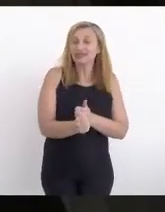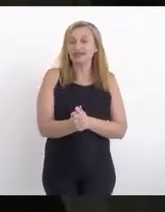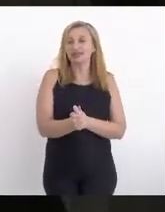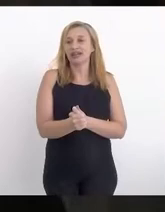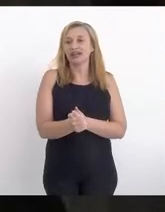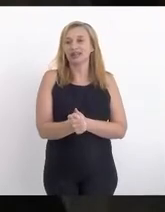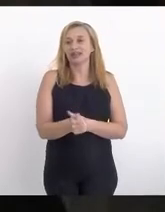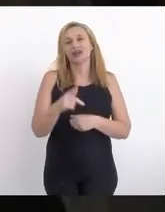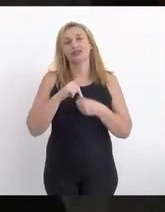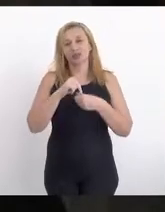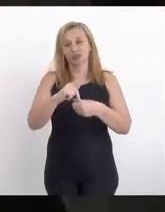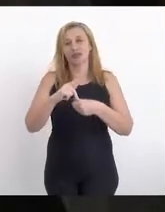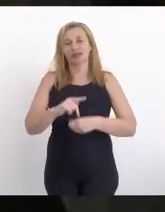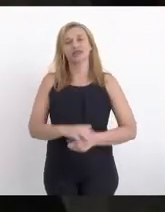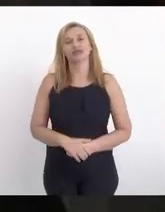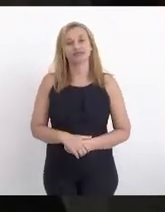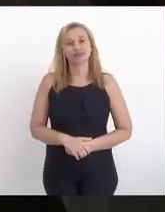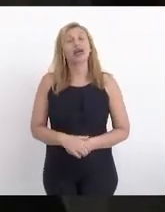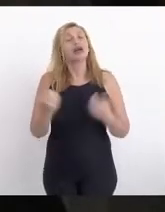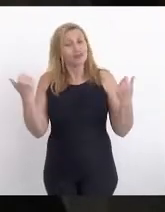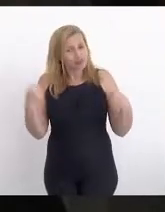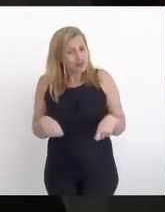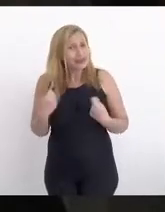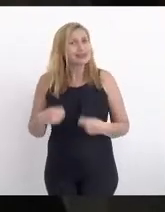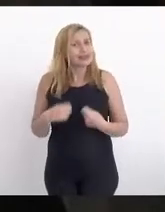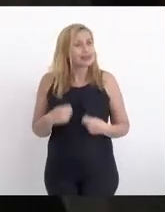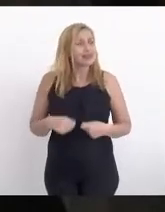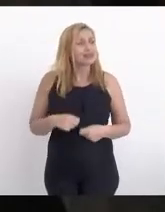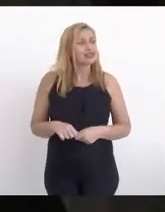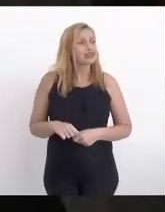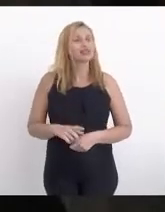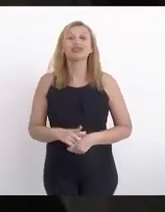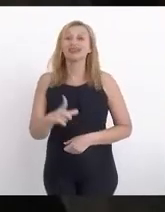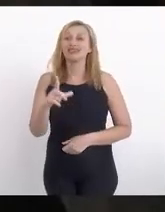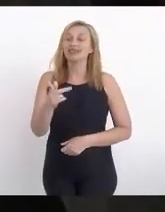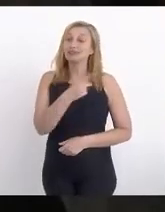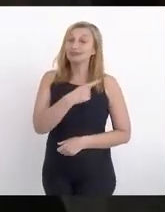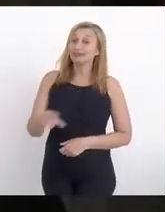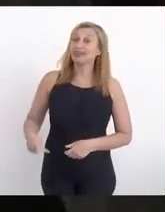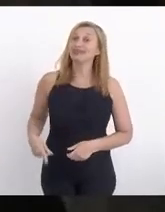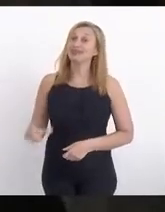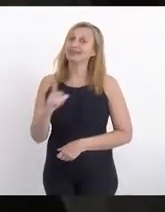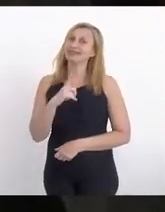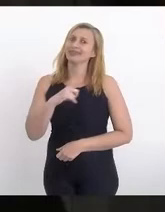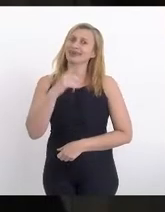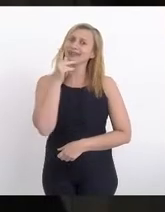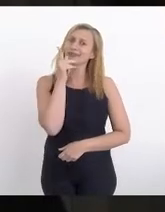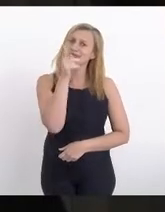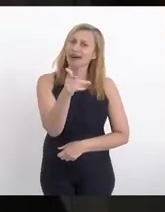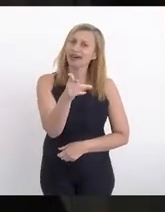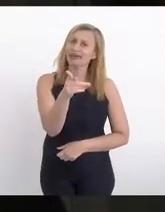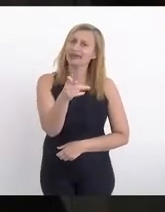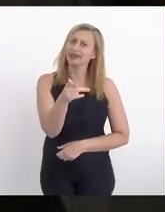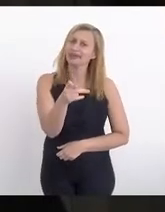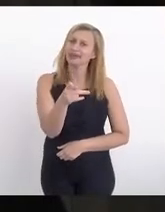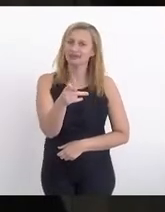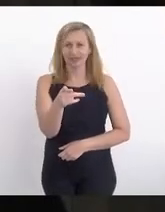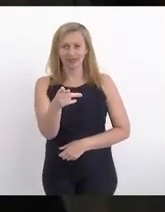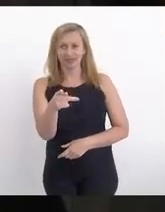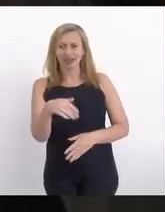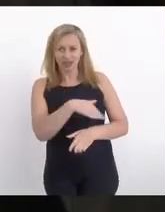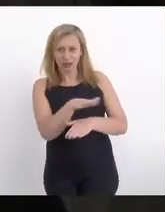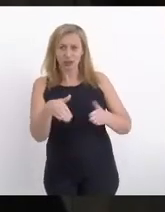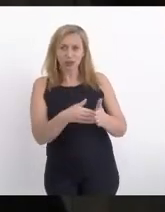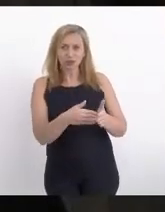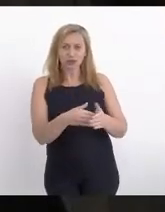a Petrobras. Precisa-se ter um presidente que diga às suas estatais, e a